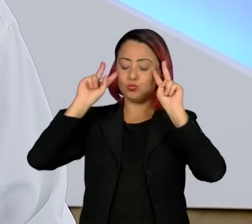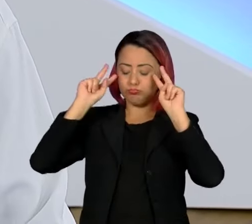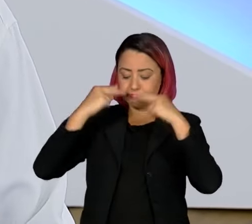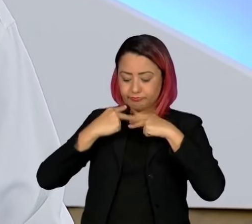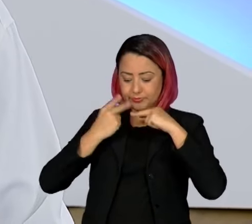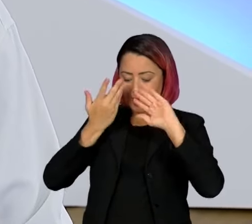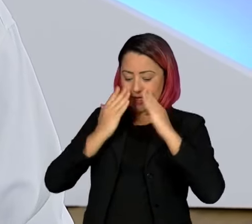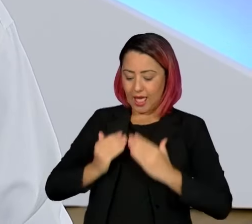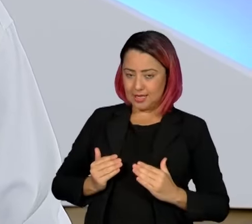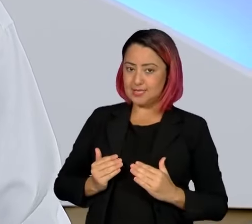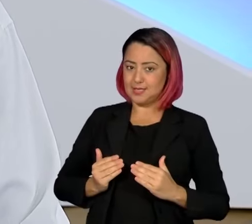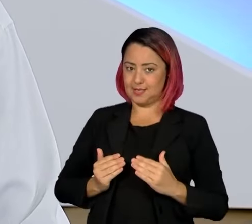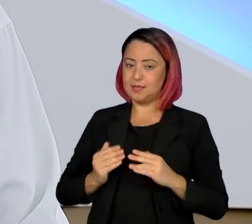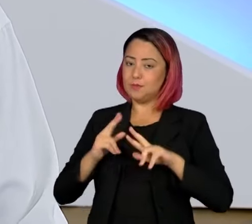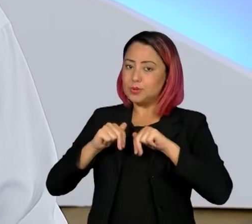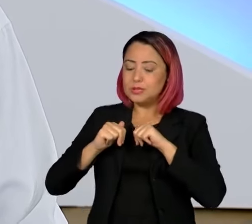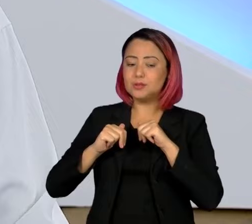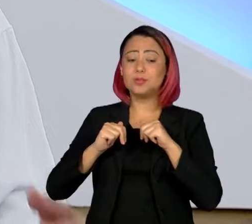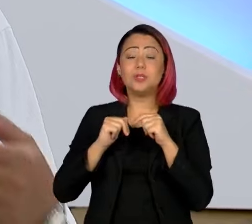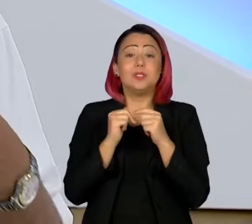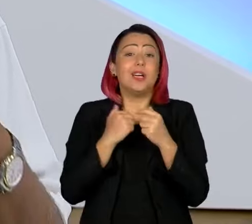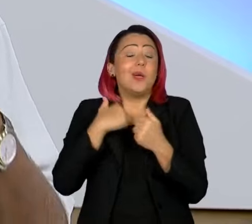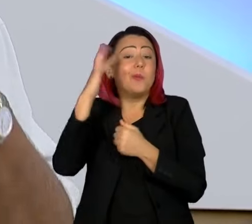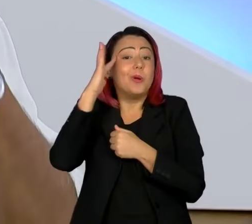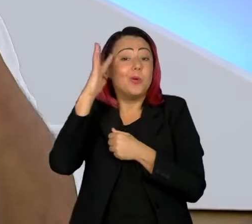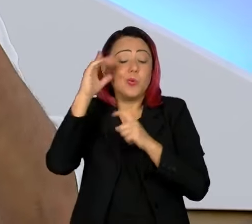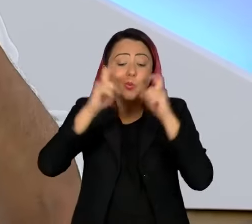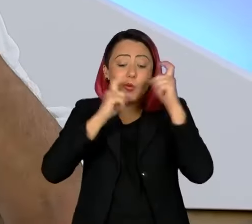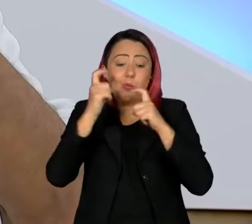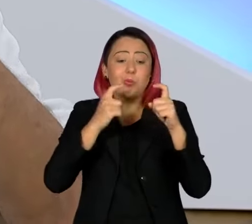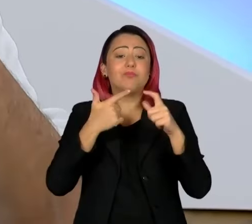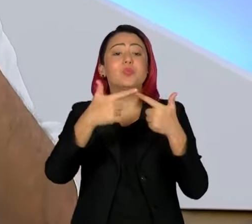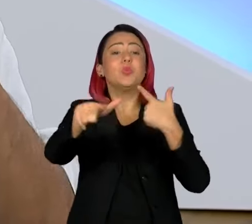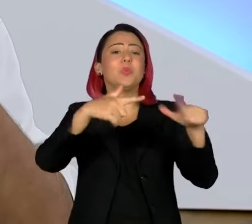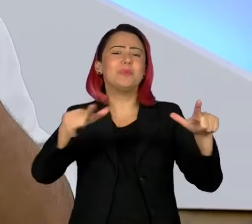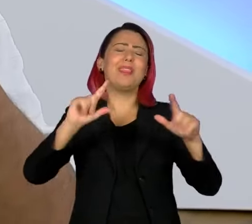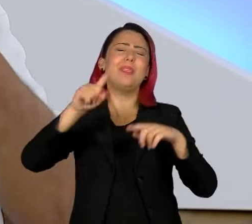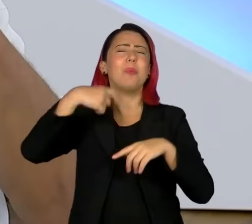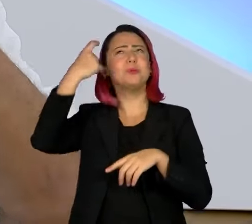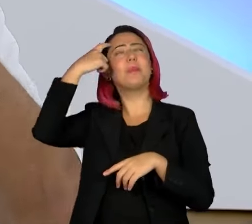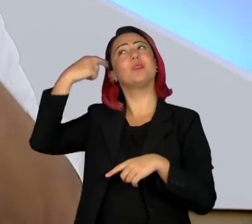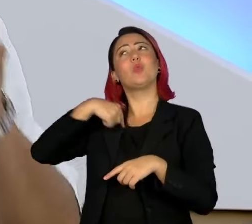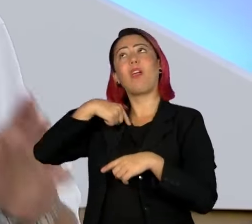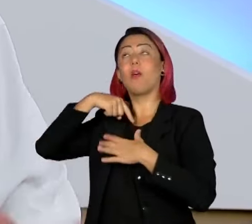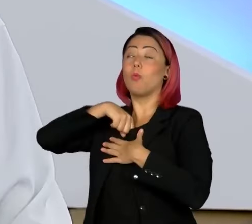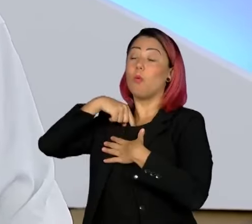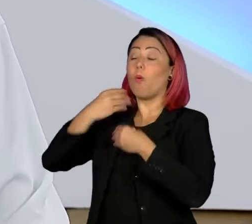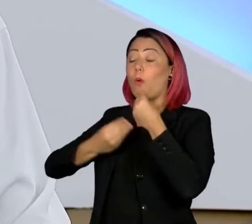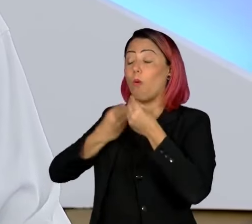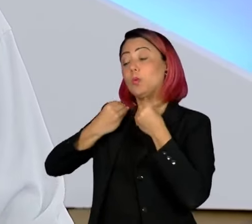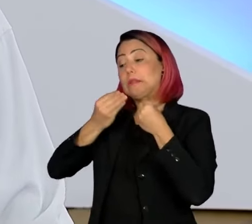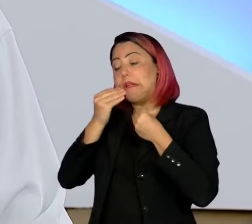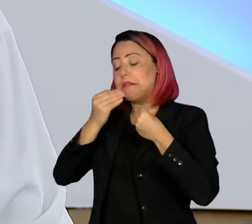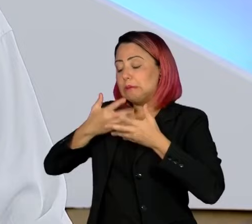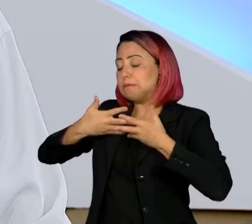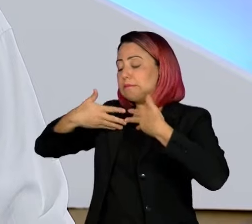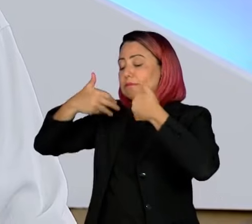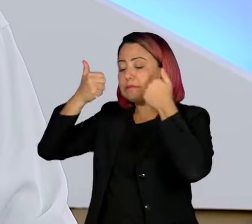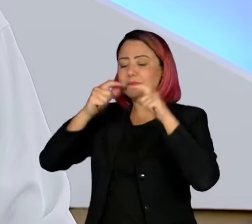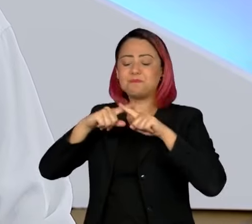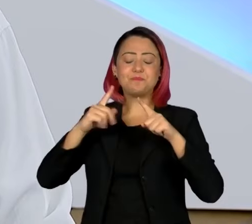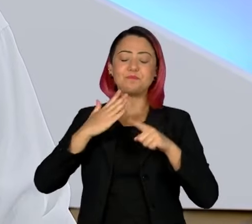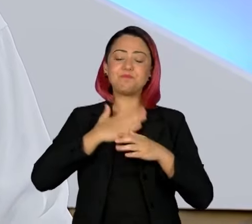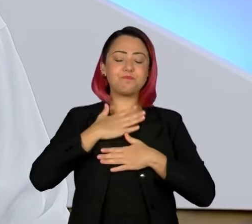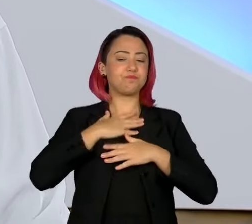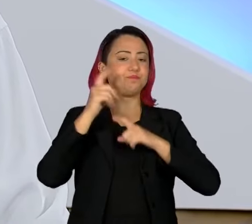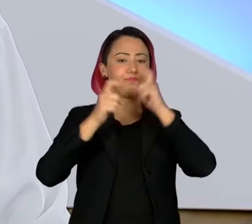legal ou não, principalmente para as pessoas. Para mim, depois eu computo dentro de mim e trato da melhor maneira que eu puder. Mas o